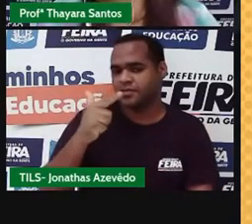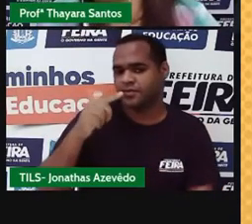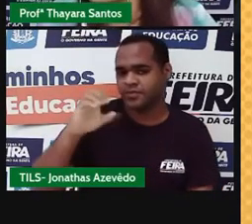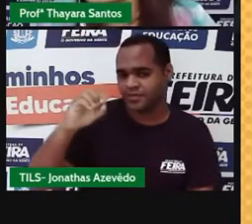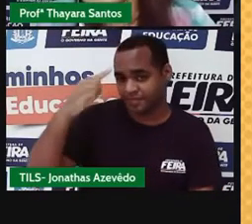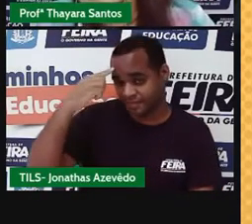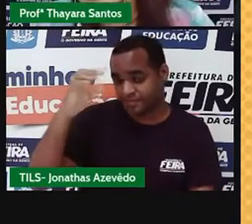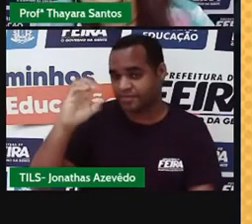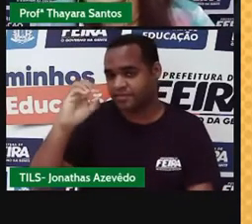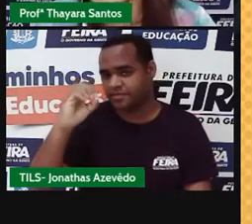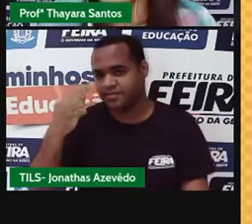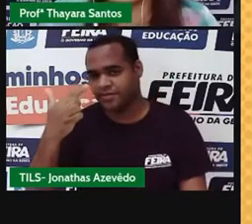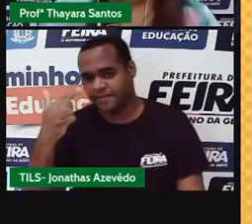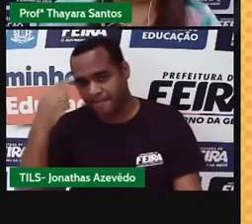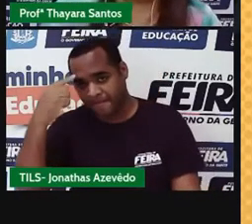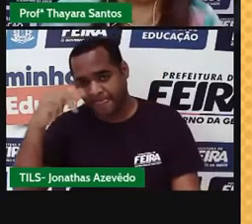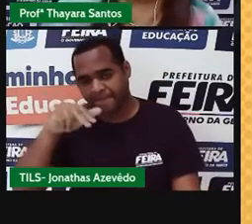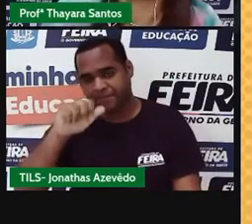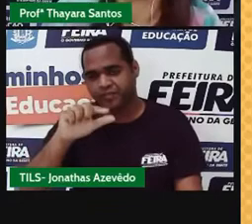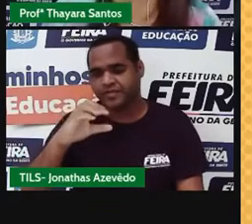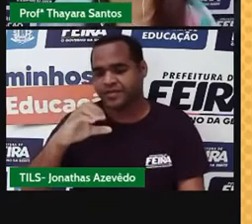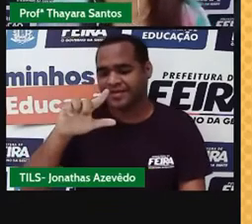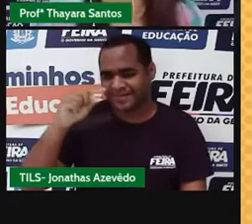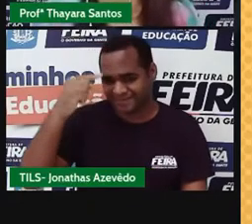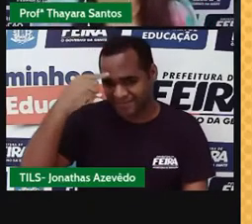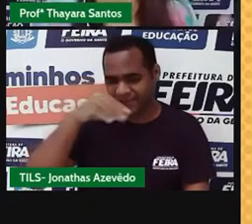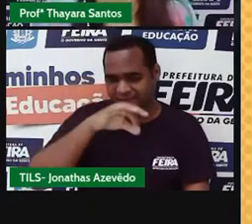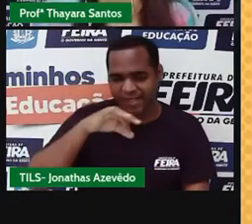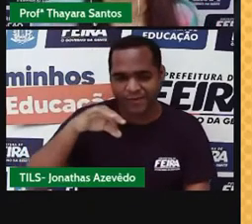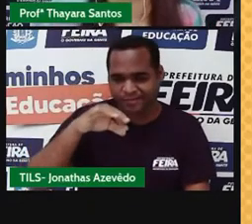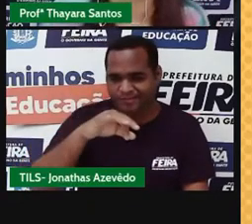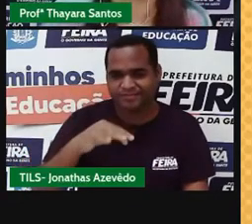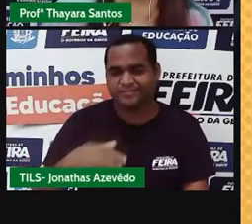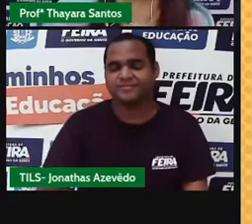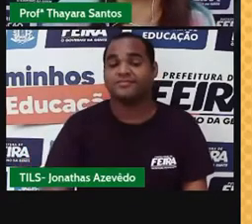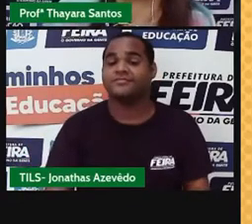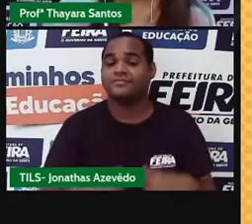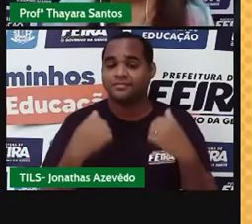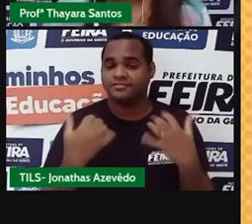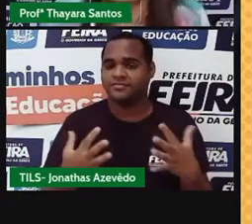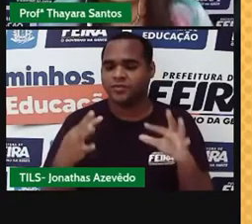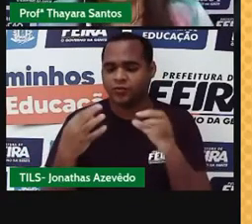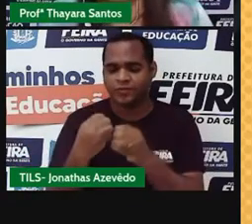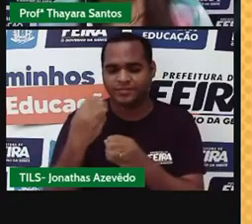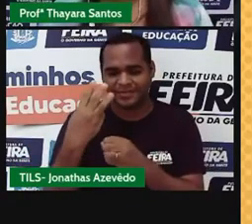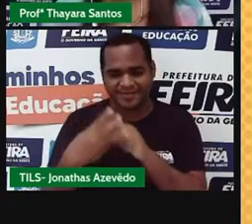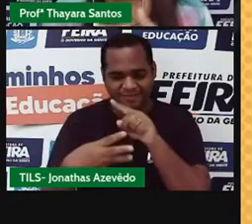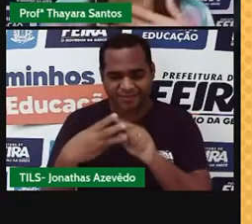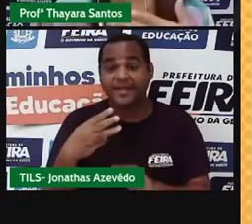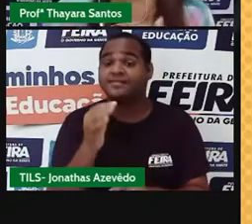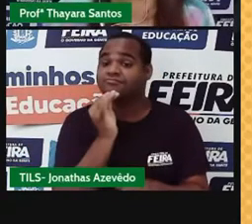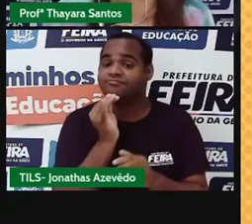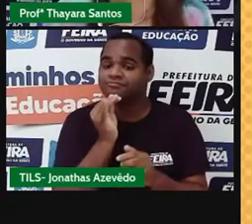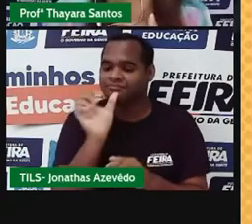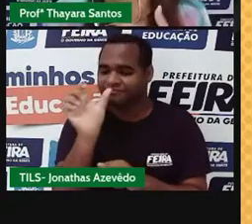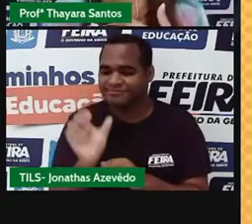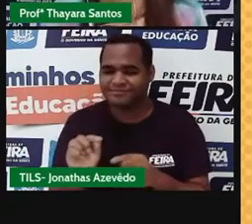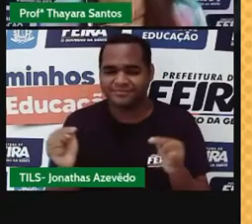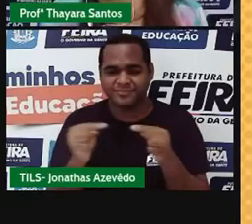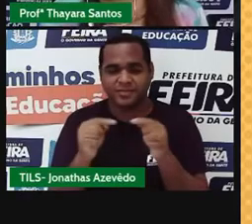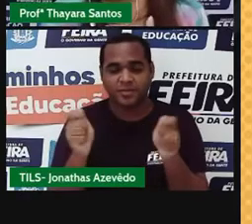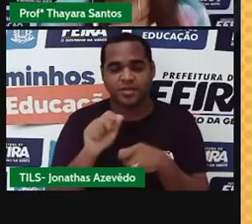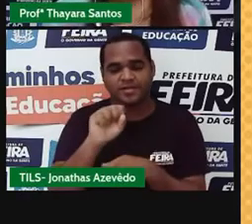CO2, que é o gás carbônico e o NaCl, que é o cloreto de sódio. Então, todos esses três que eu falei para vocês, são exemplos de